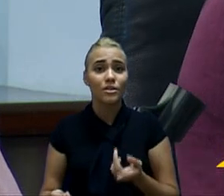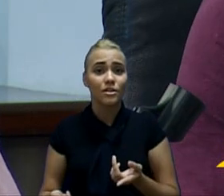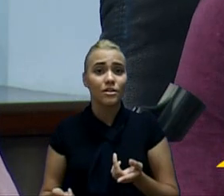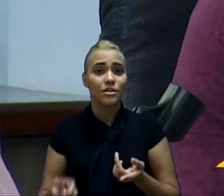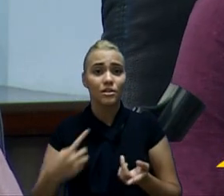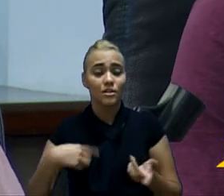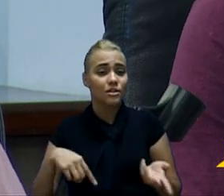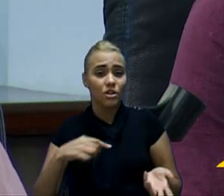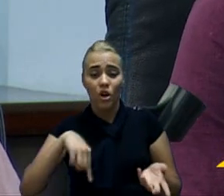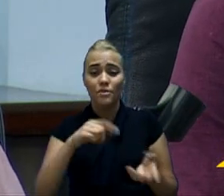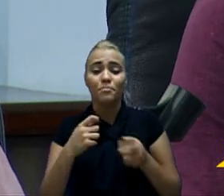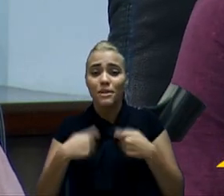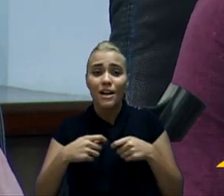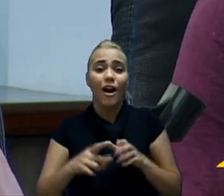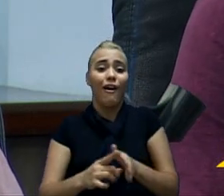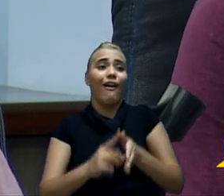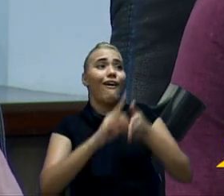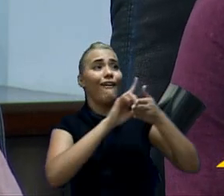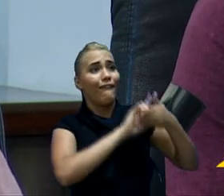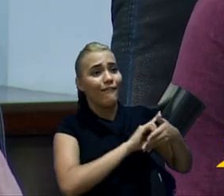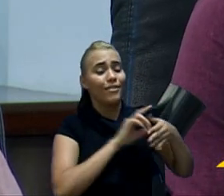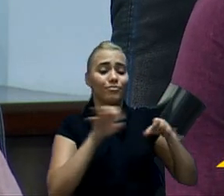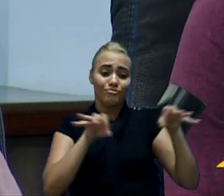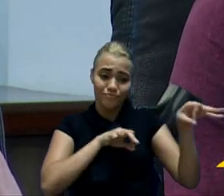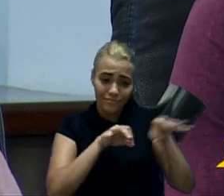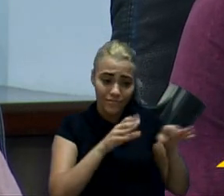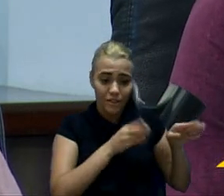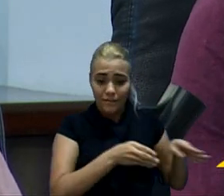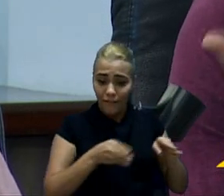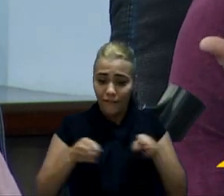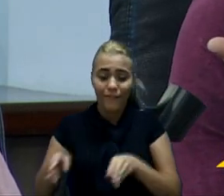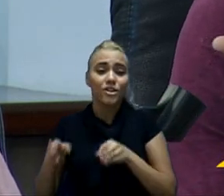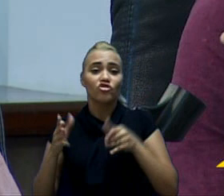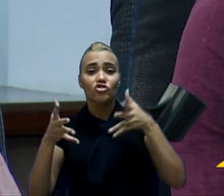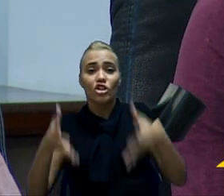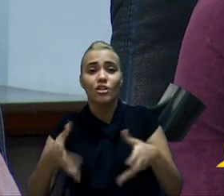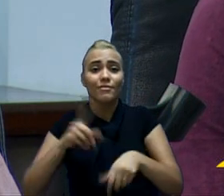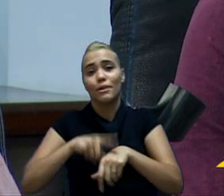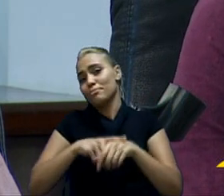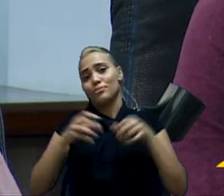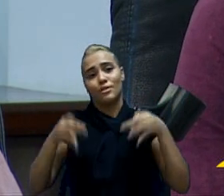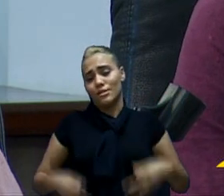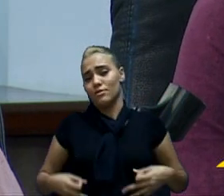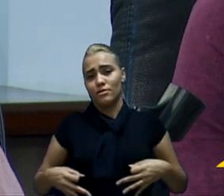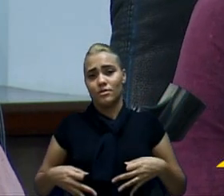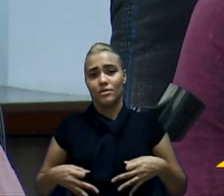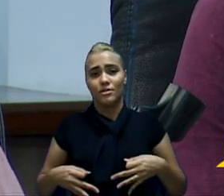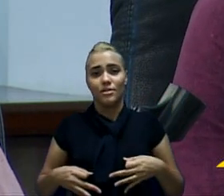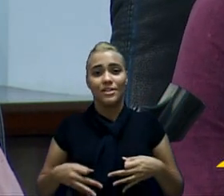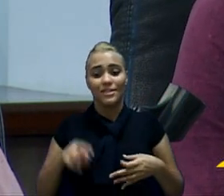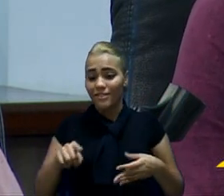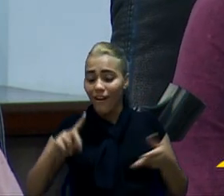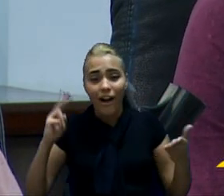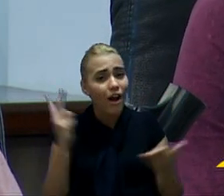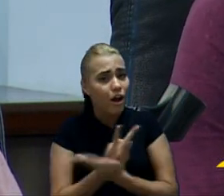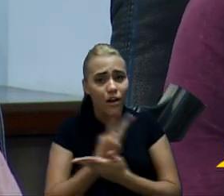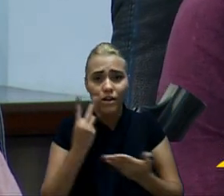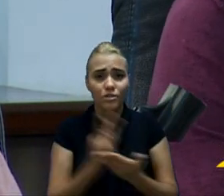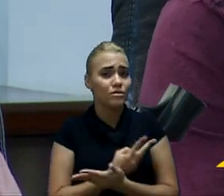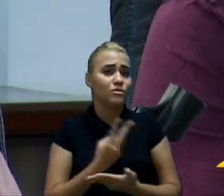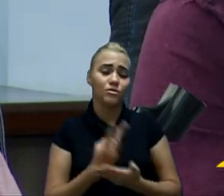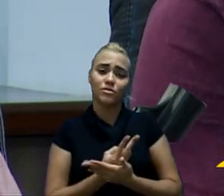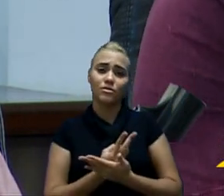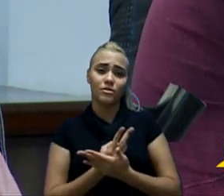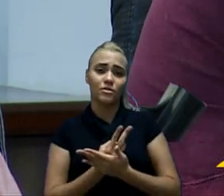nós, enquanto Comissão de Economia, precisamos fazer uma alteração na área orgânica para que chegasse no tempo certo. Não tem cabimento, não tem cabimento.